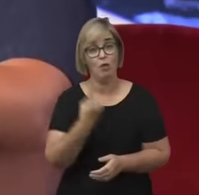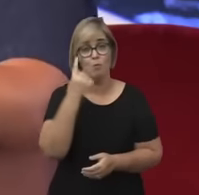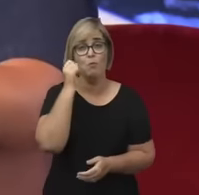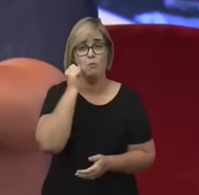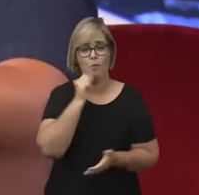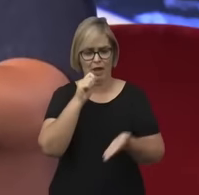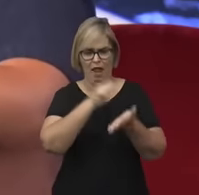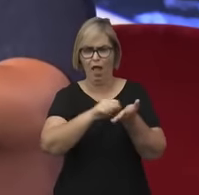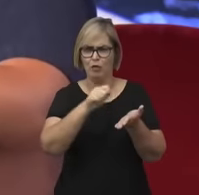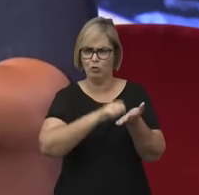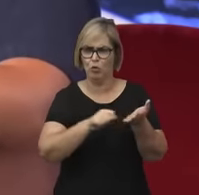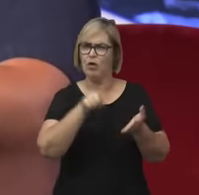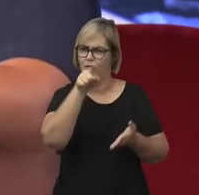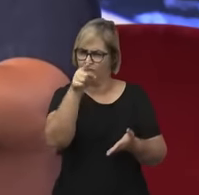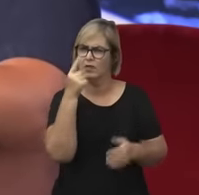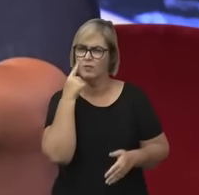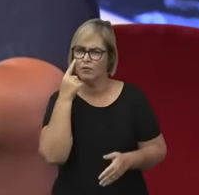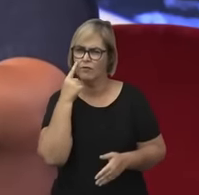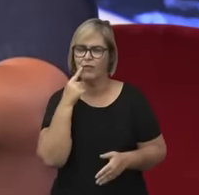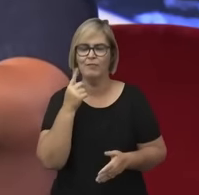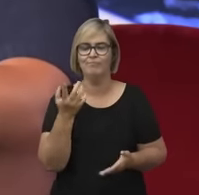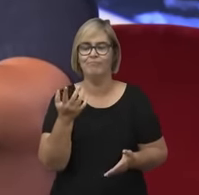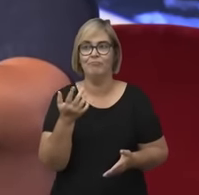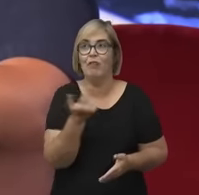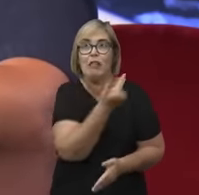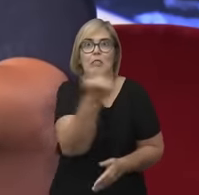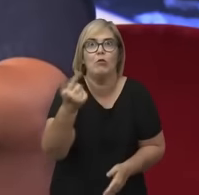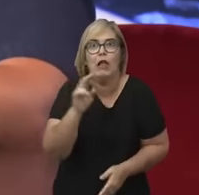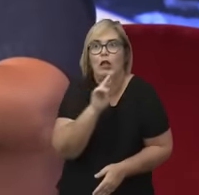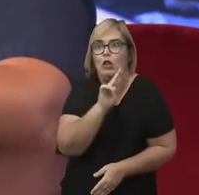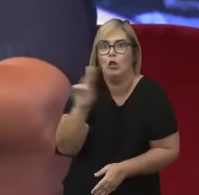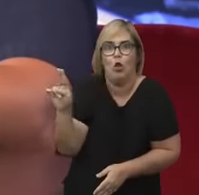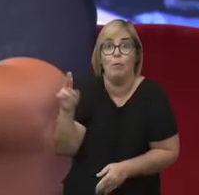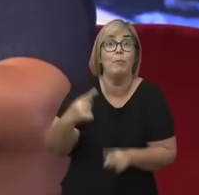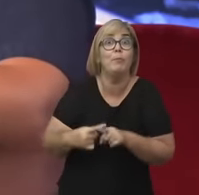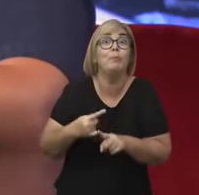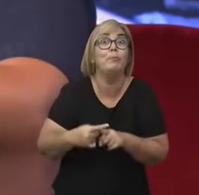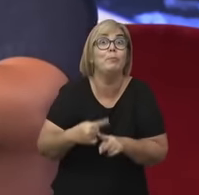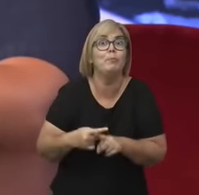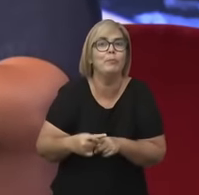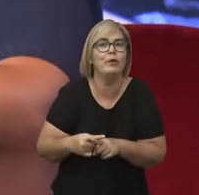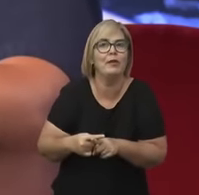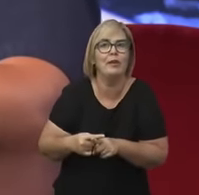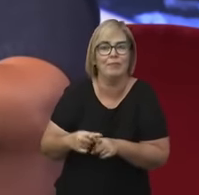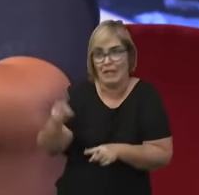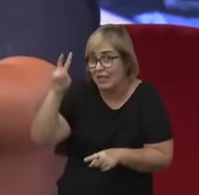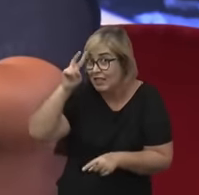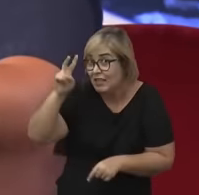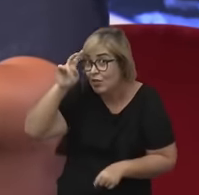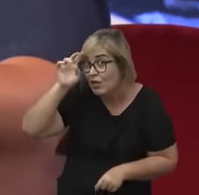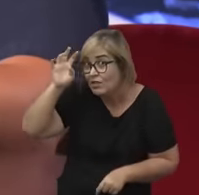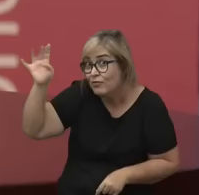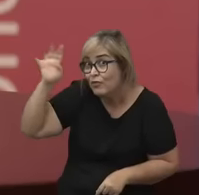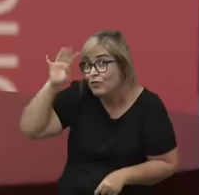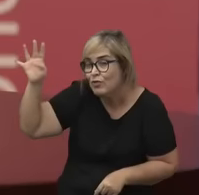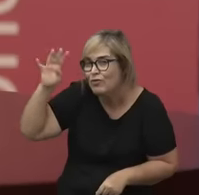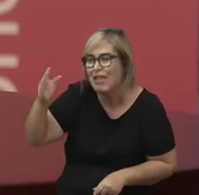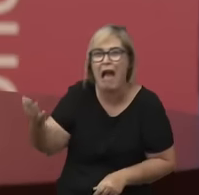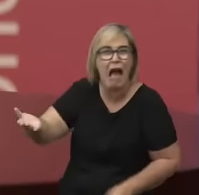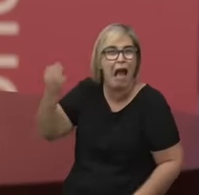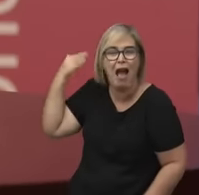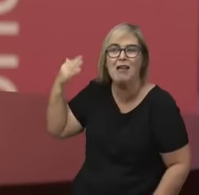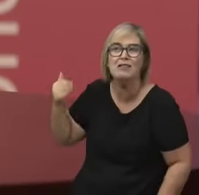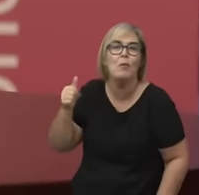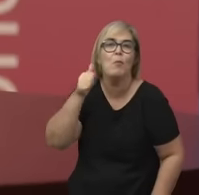aqui diversas vezes, que a gente não sabe quem é, porque as mulheres filósofas, ao longo da história, muitas vezes não podiam assinar seus